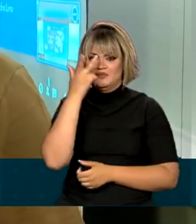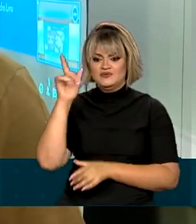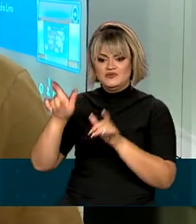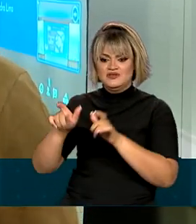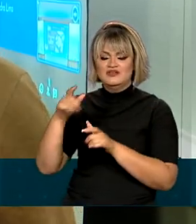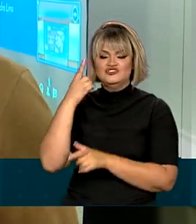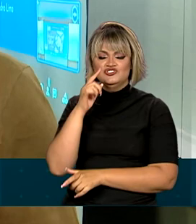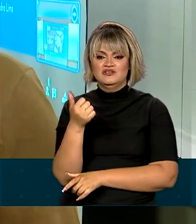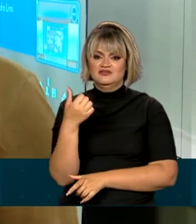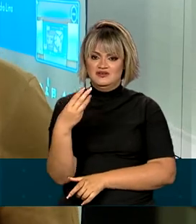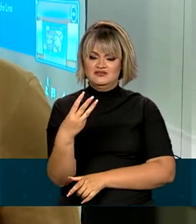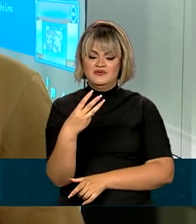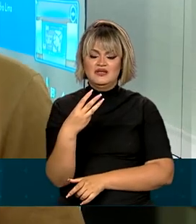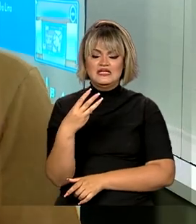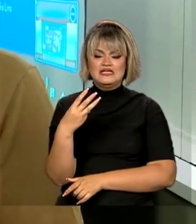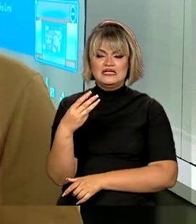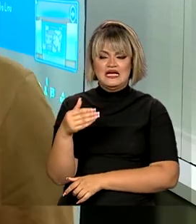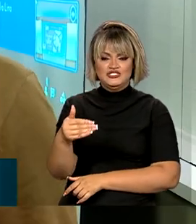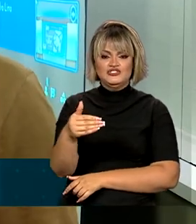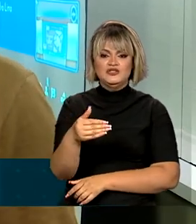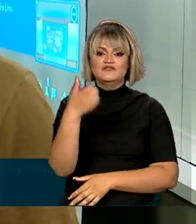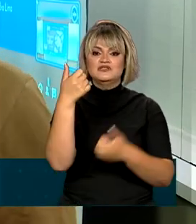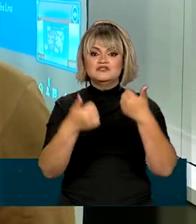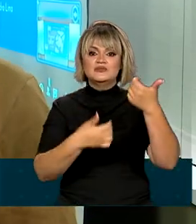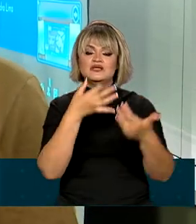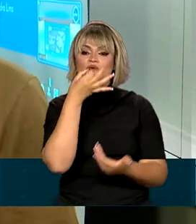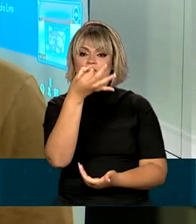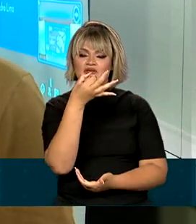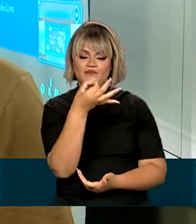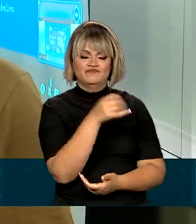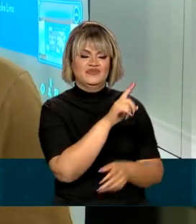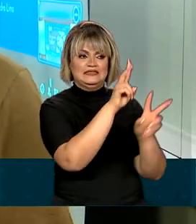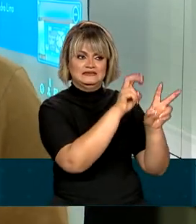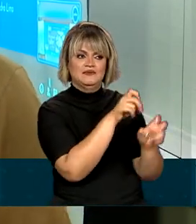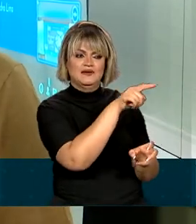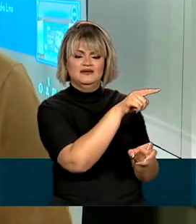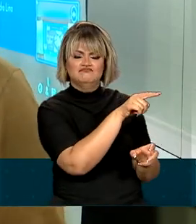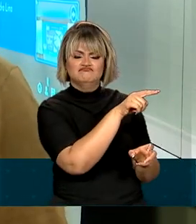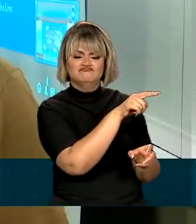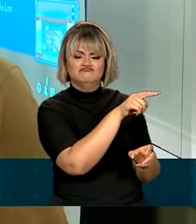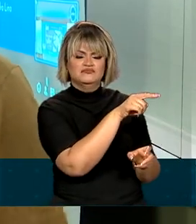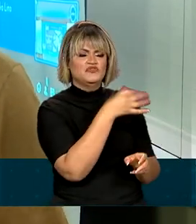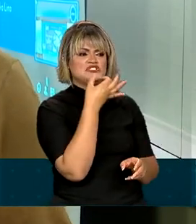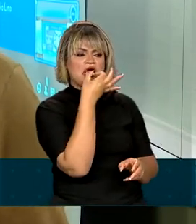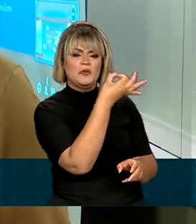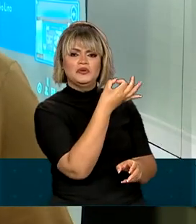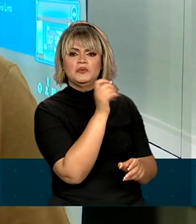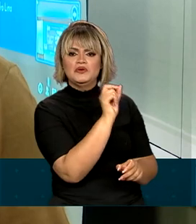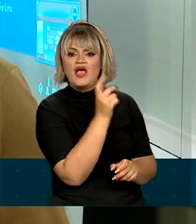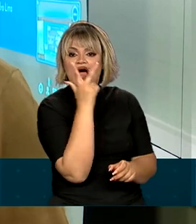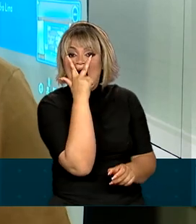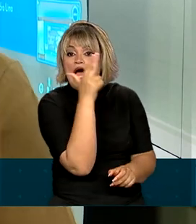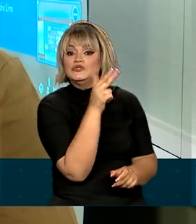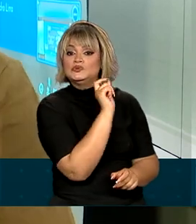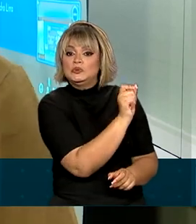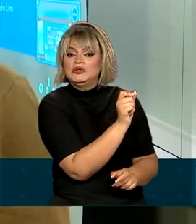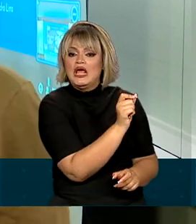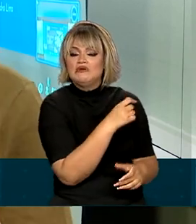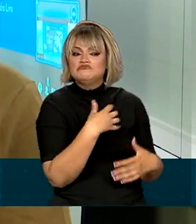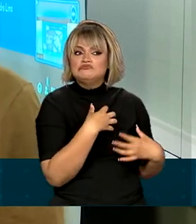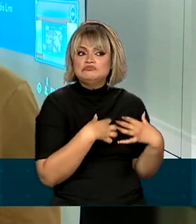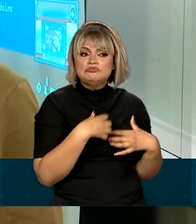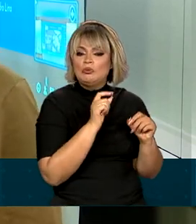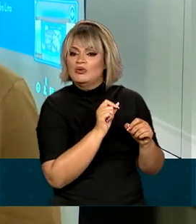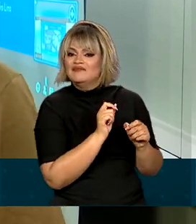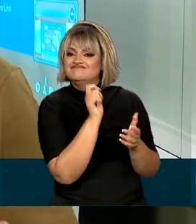lá no dia 13, é muito de opinião, trazer o seu ponto de vista. E o que é uma boa tese, o que fundamenta uma boa opinião? É você